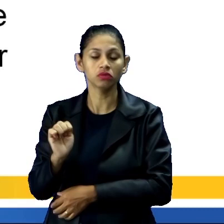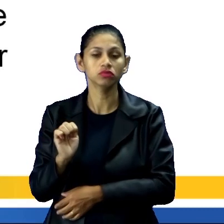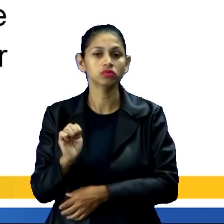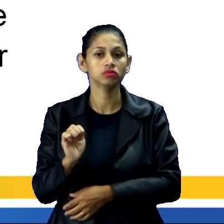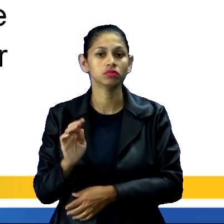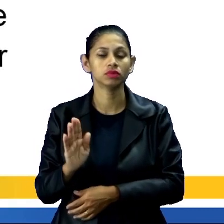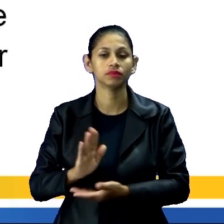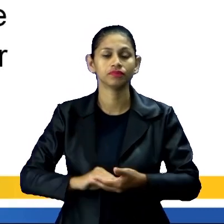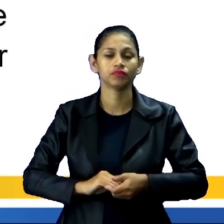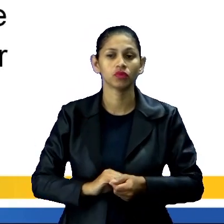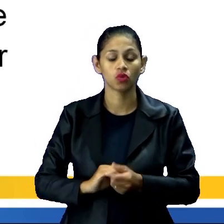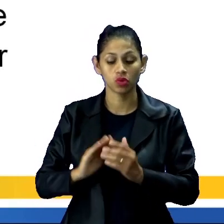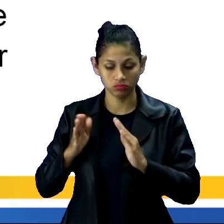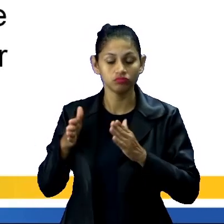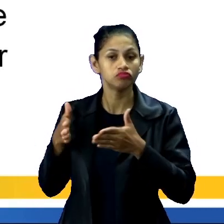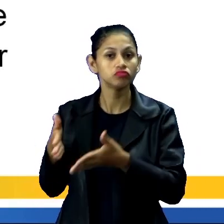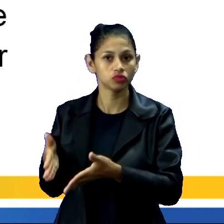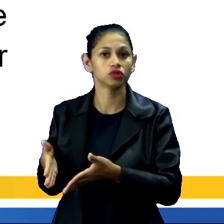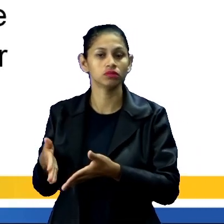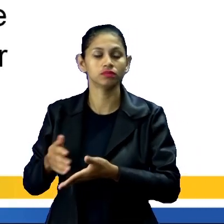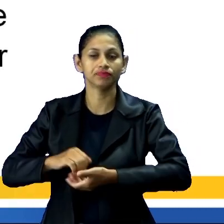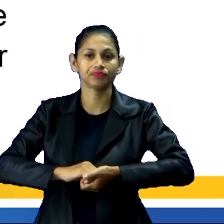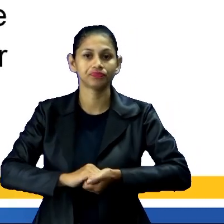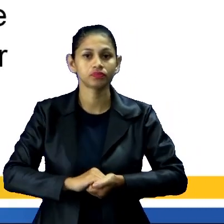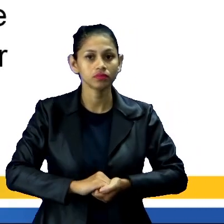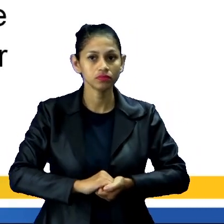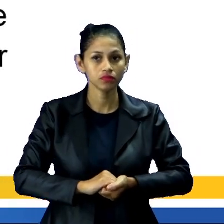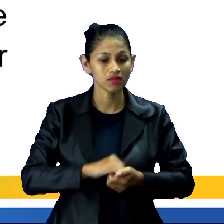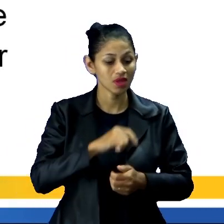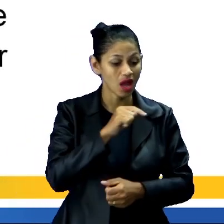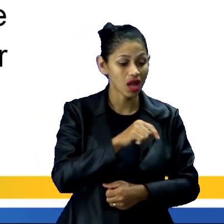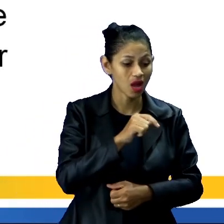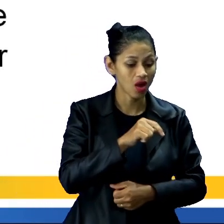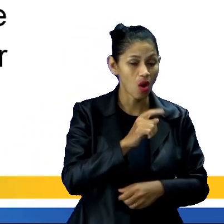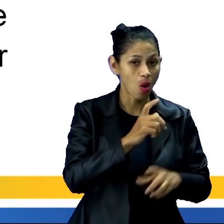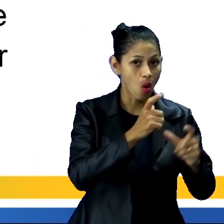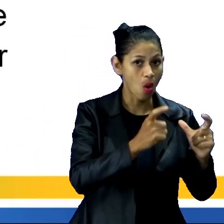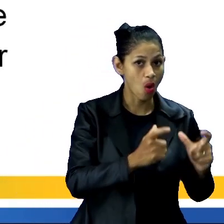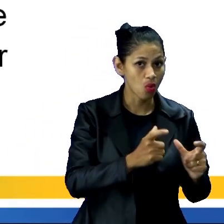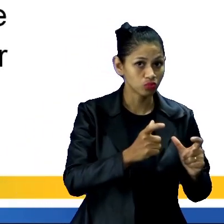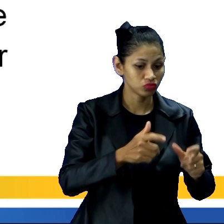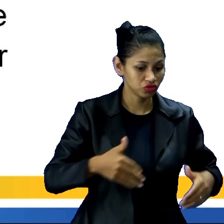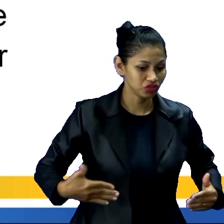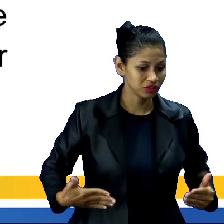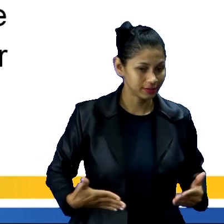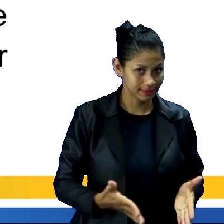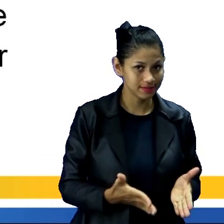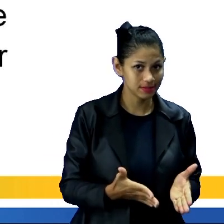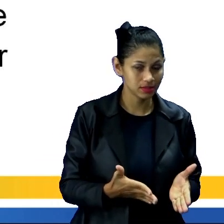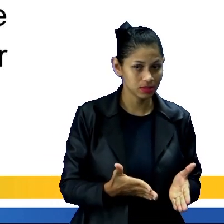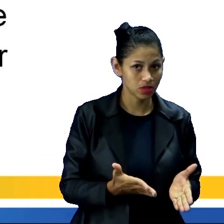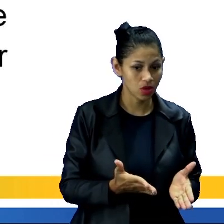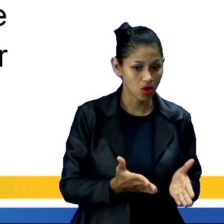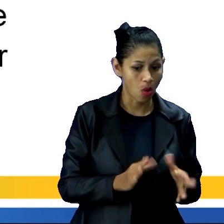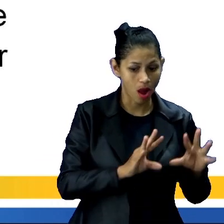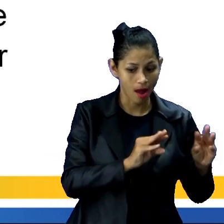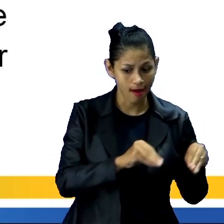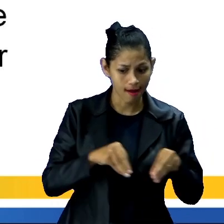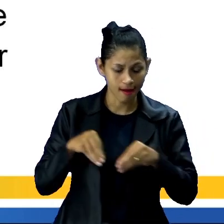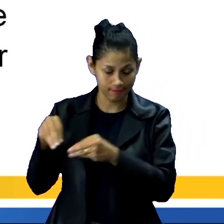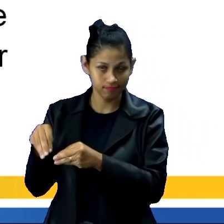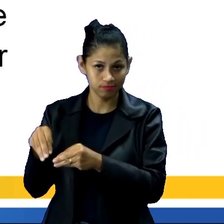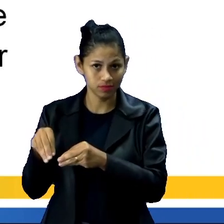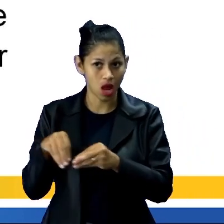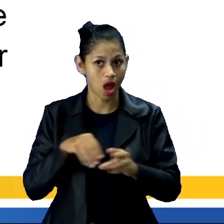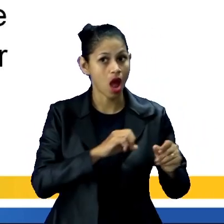mas quando você chega naquele novo lugar, lá naquele espaço onde você vai morar, você vai viver, você é chamado de